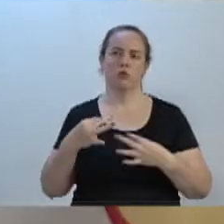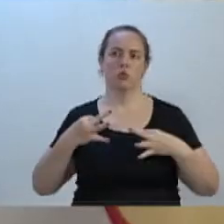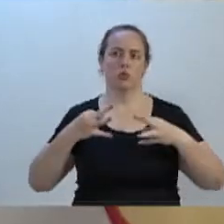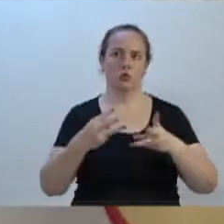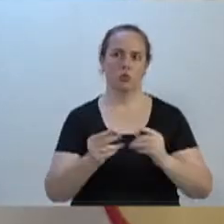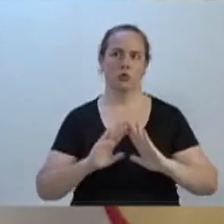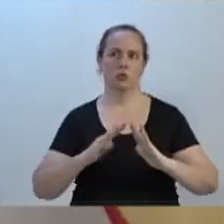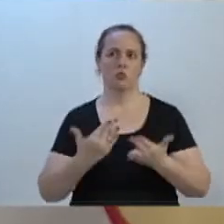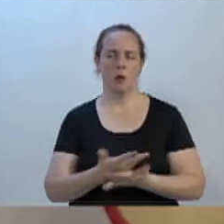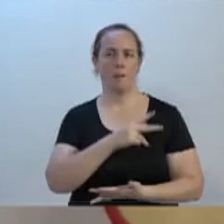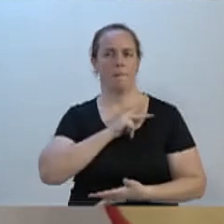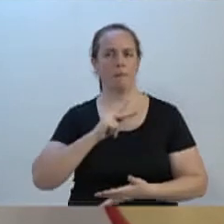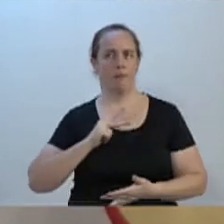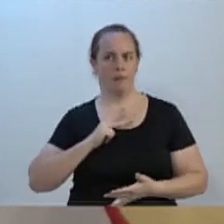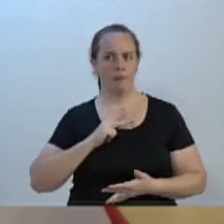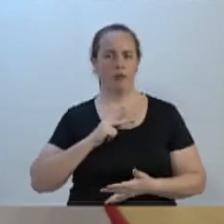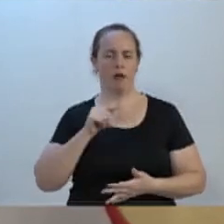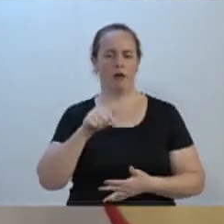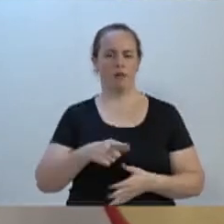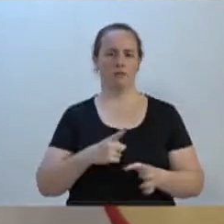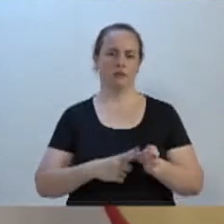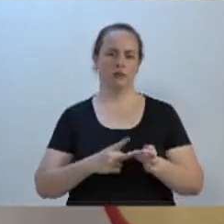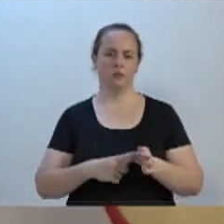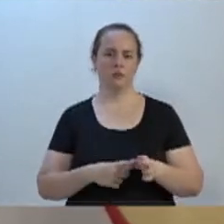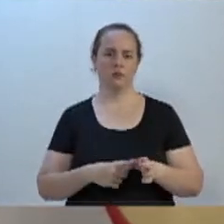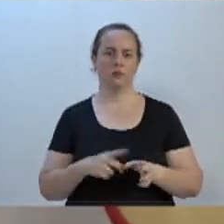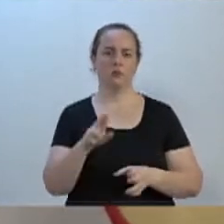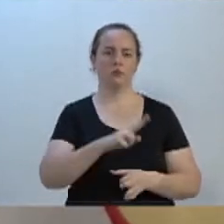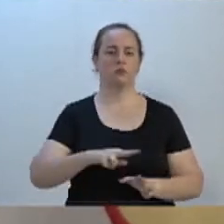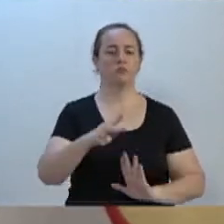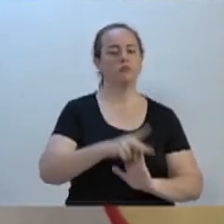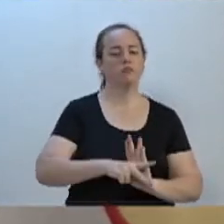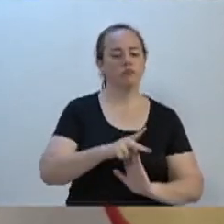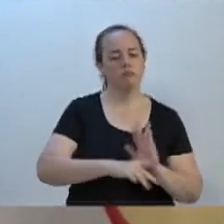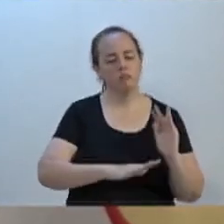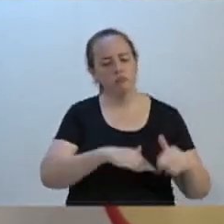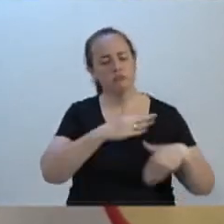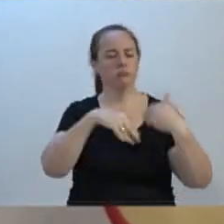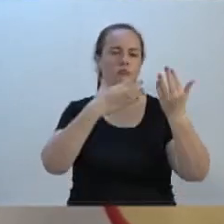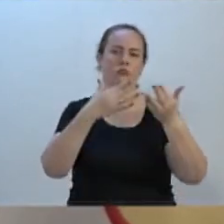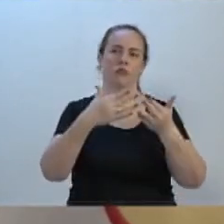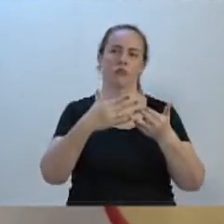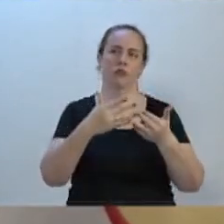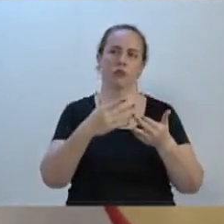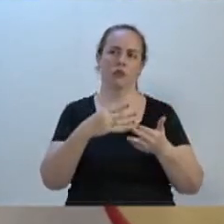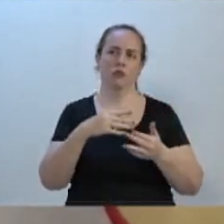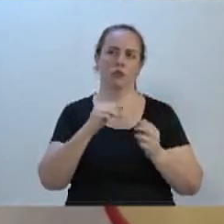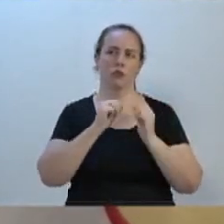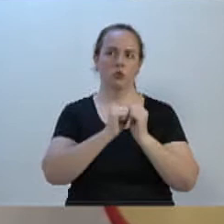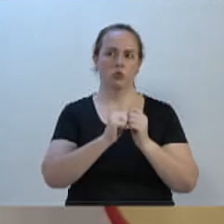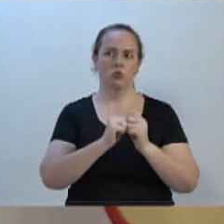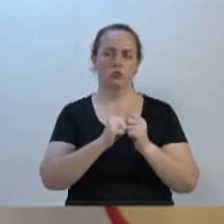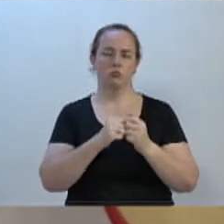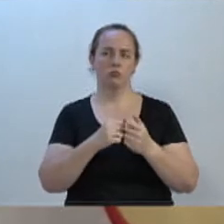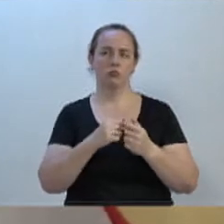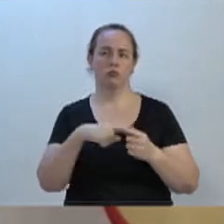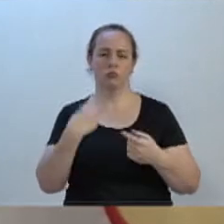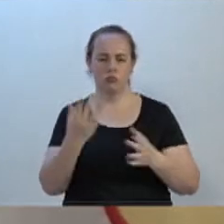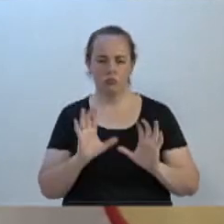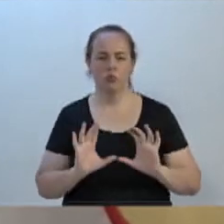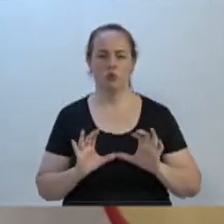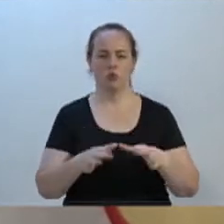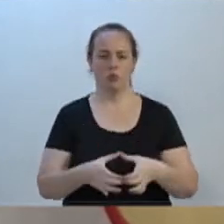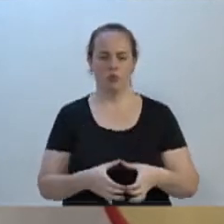escolas públicas da nossa cidade, através de um projeto desenvolvido pela nossa comissão